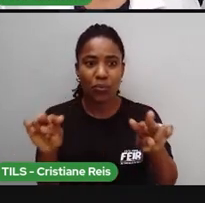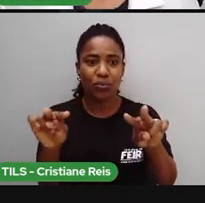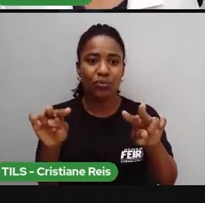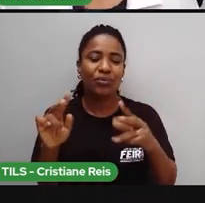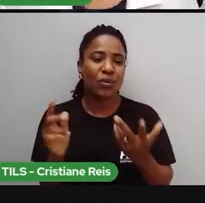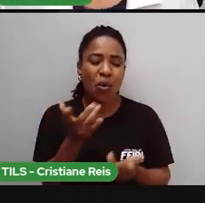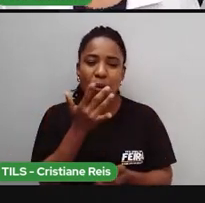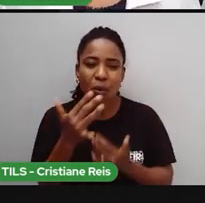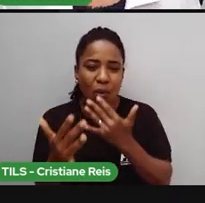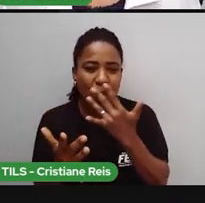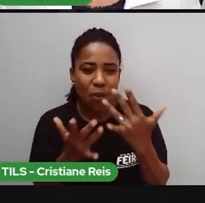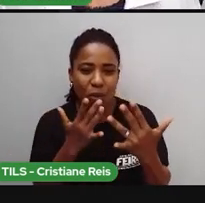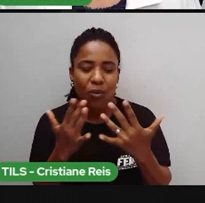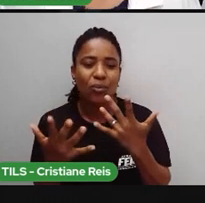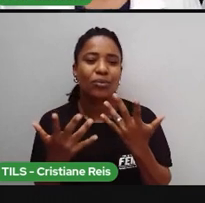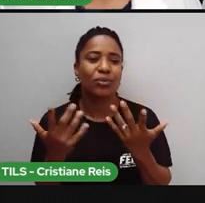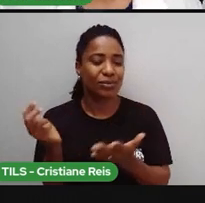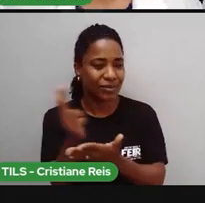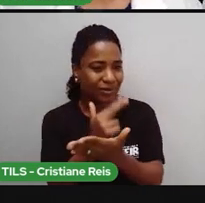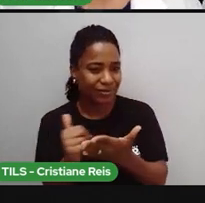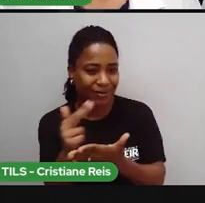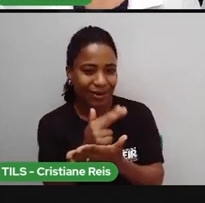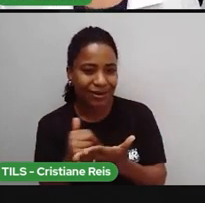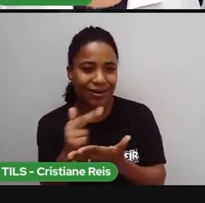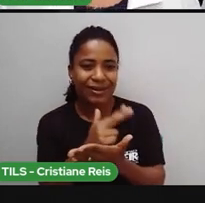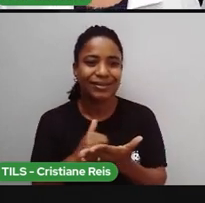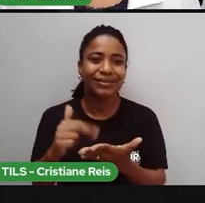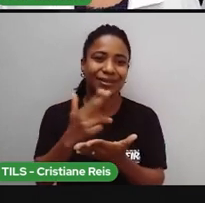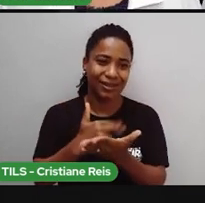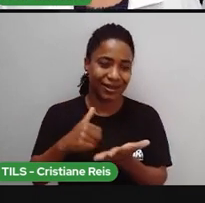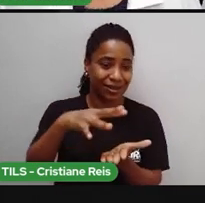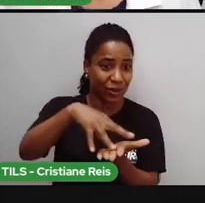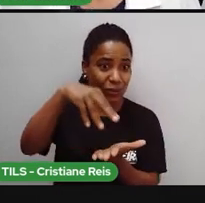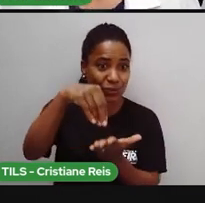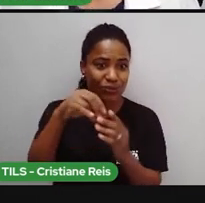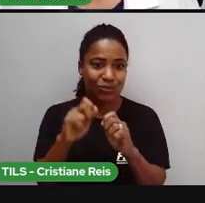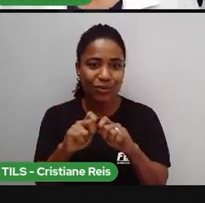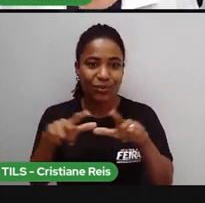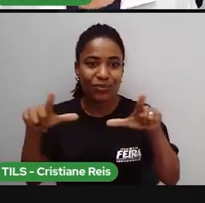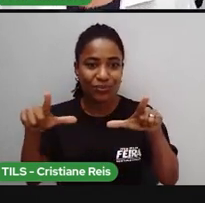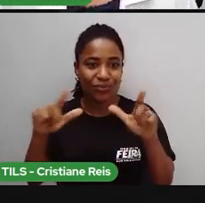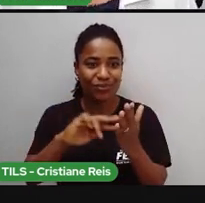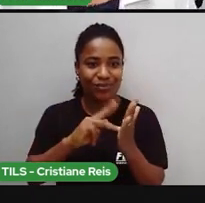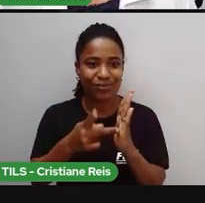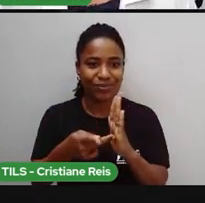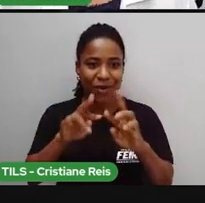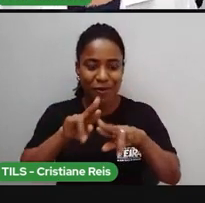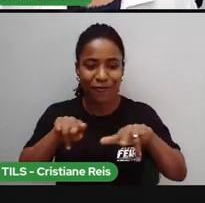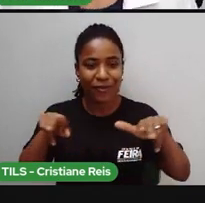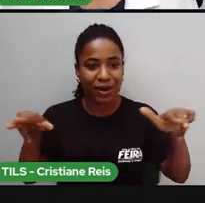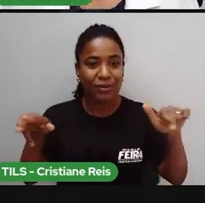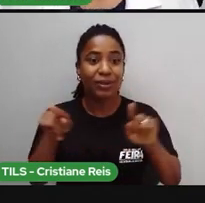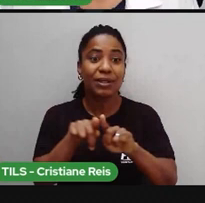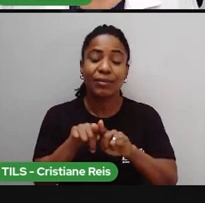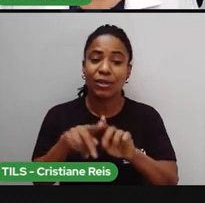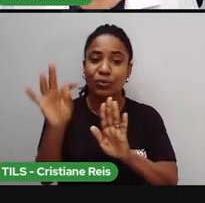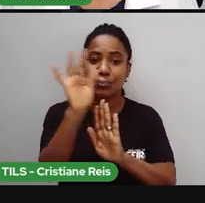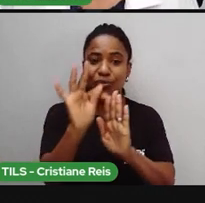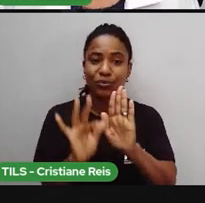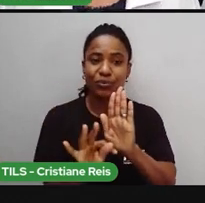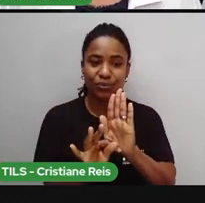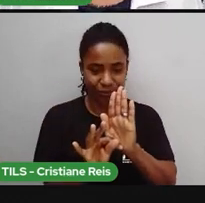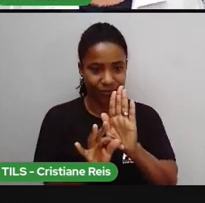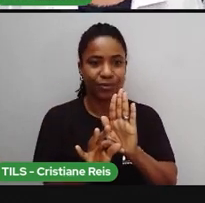imagens, formas geométricas e também de recursos textuais, as palavras,